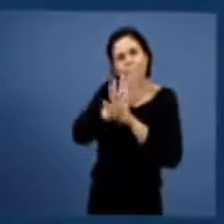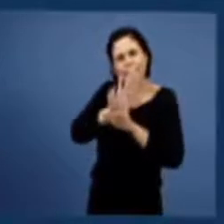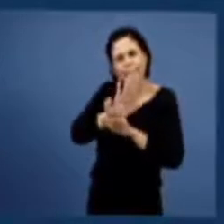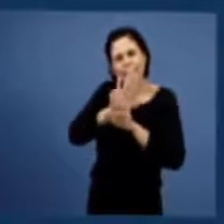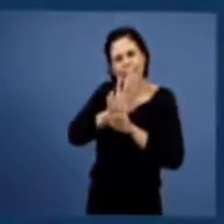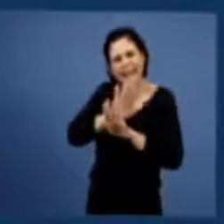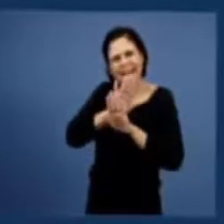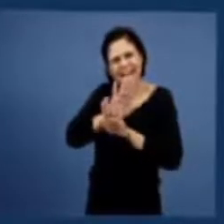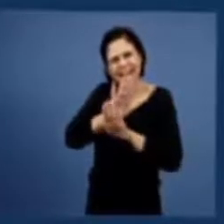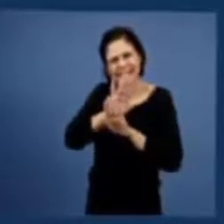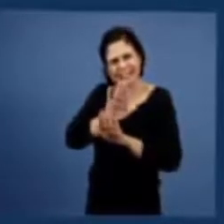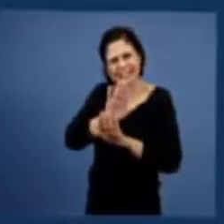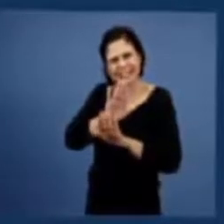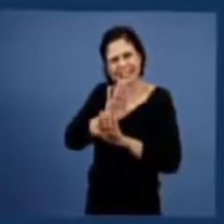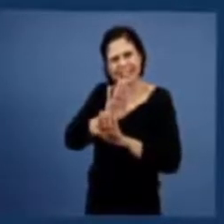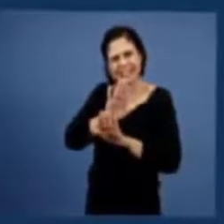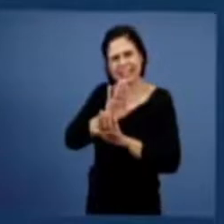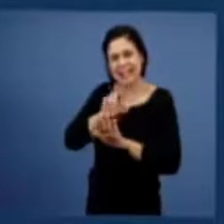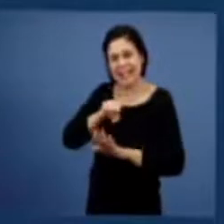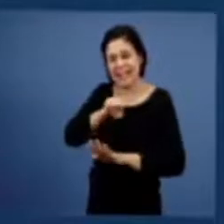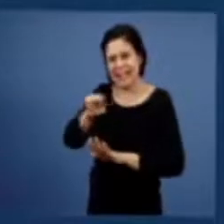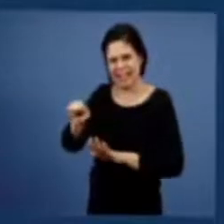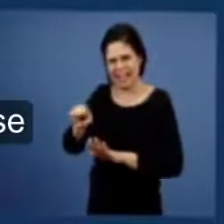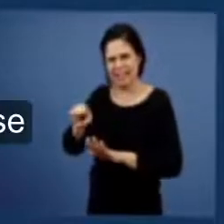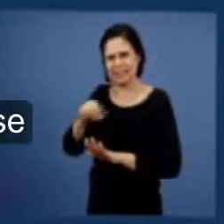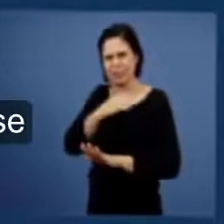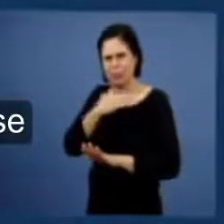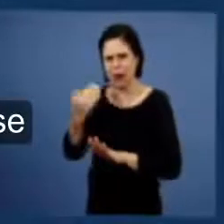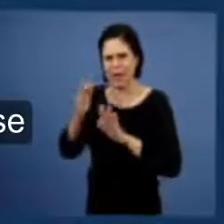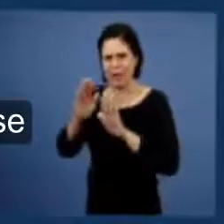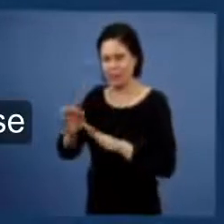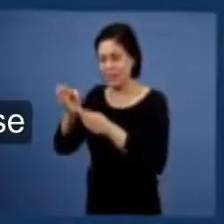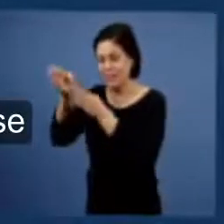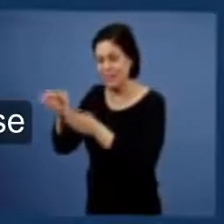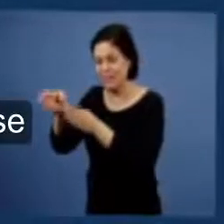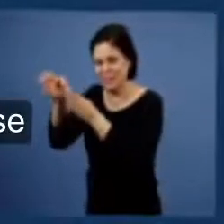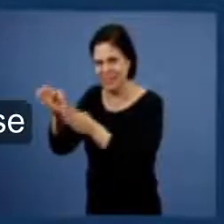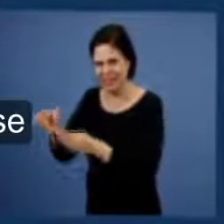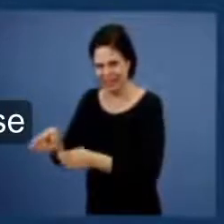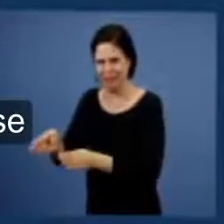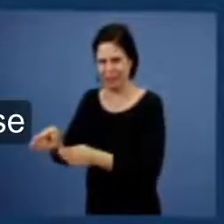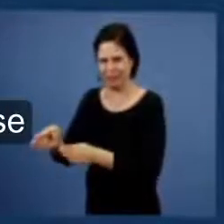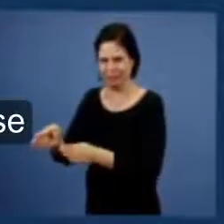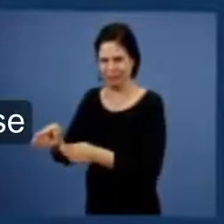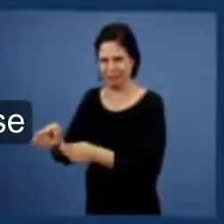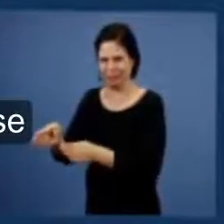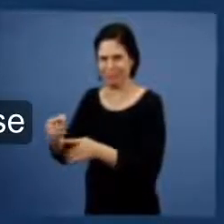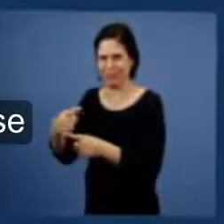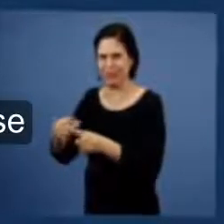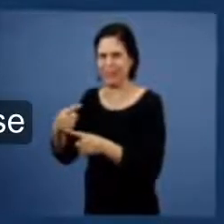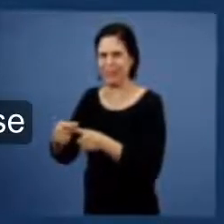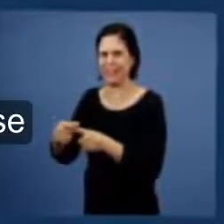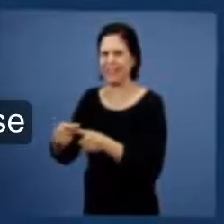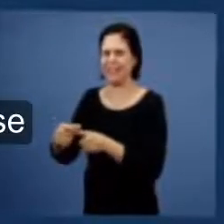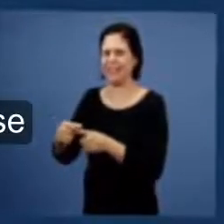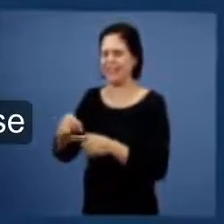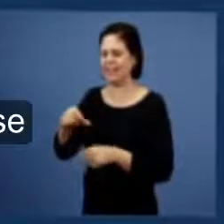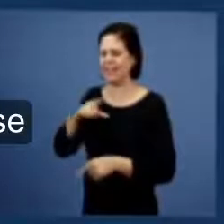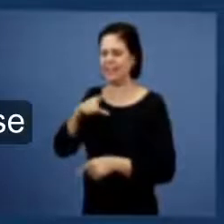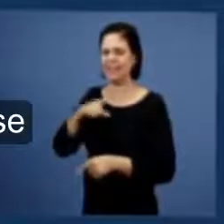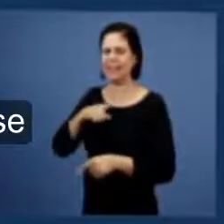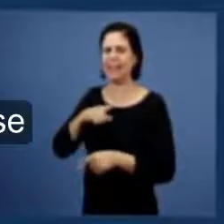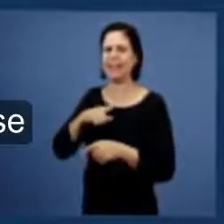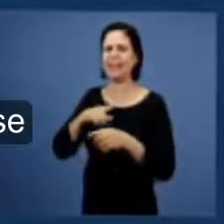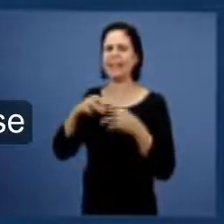os frutos necessários para a vida eterna ou seja o fruto ali é extrínseco ele aparece o fruto já